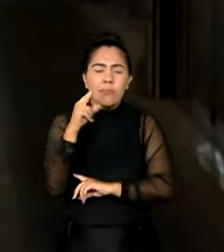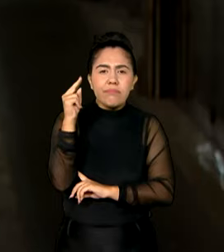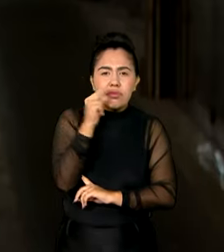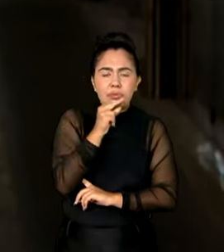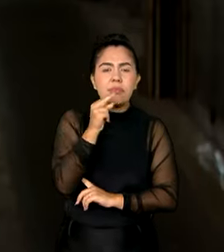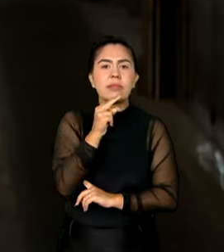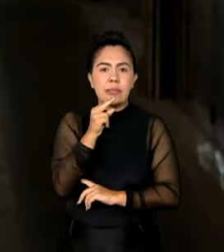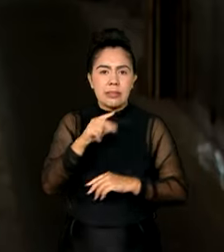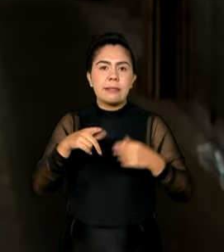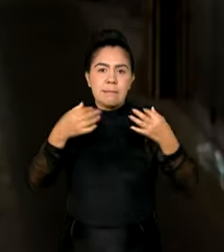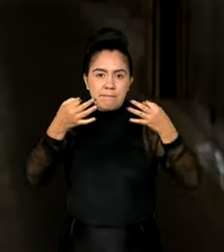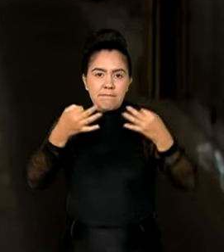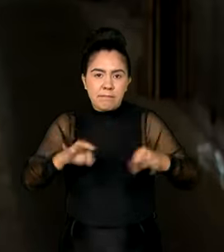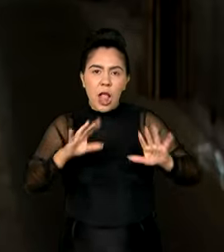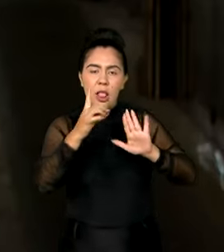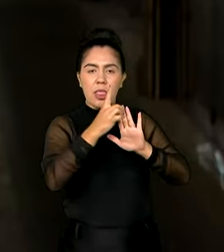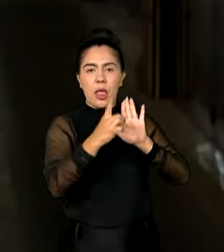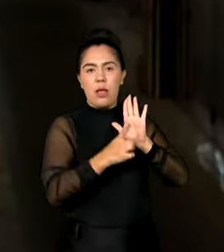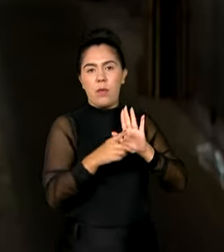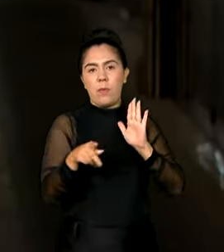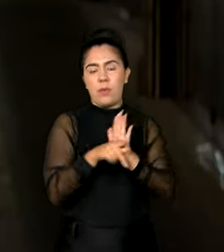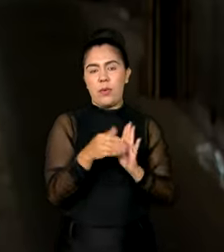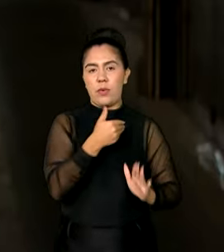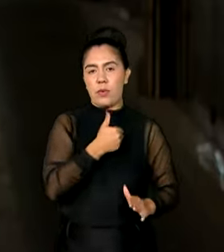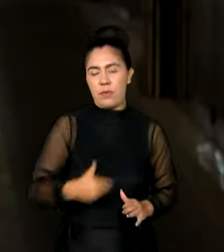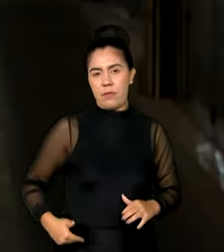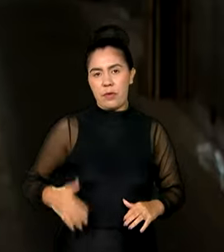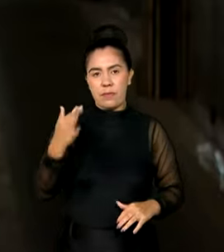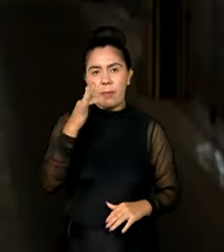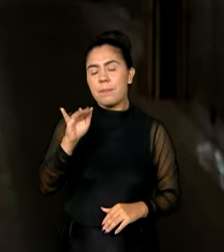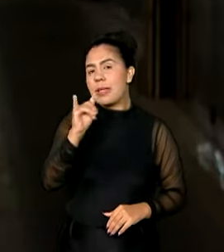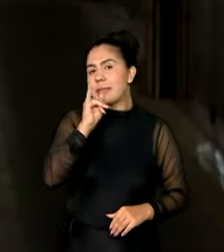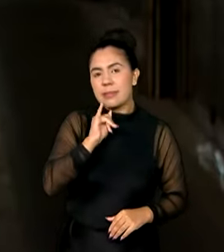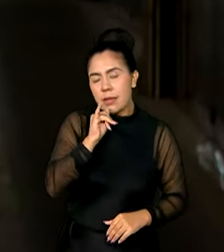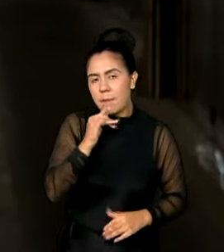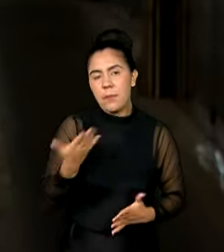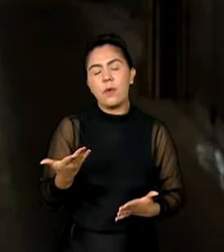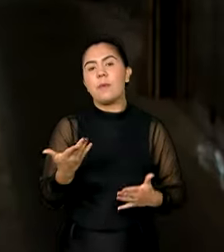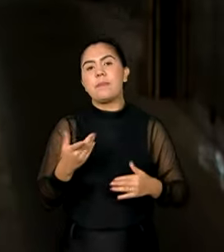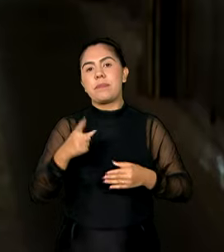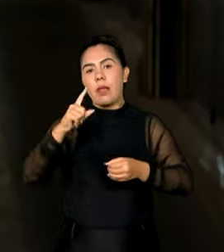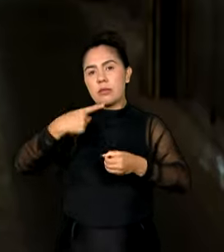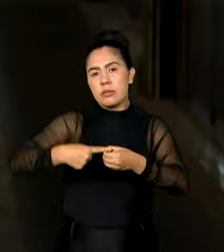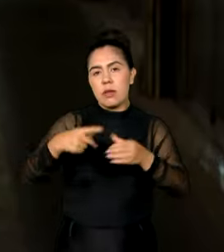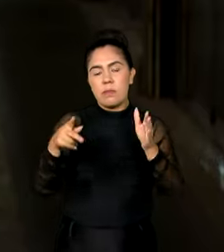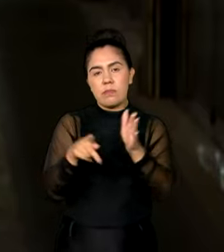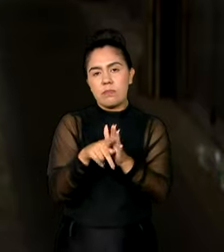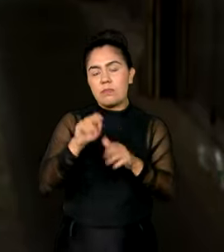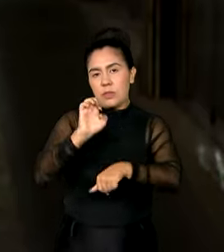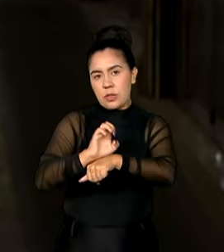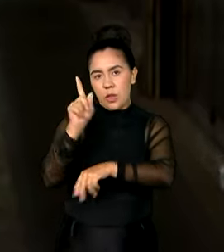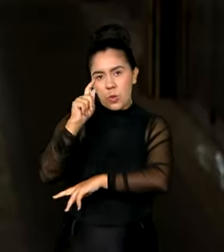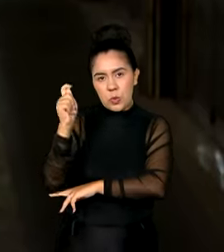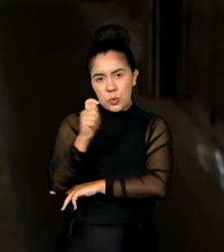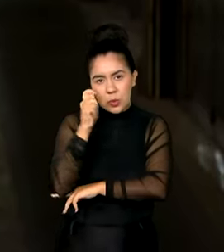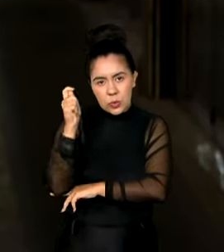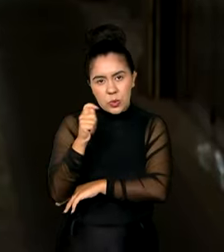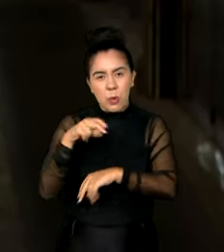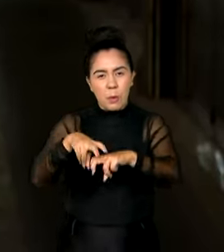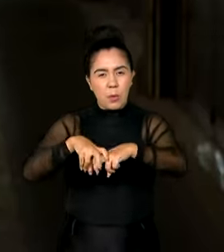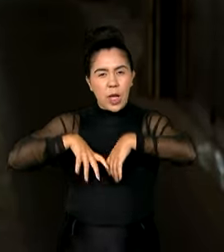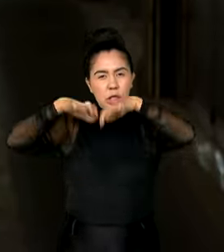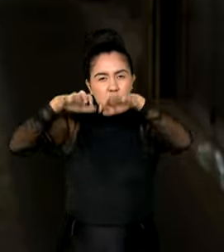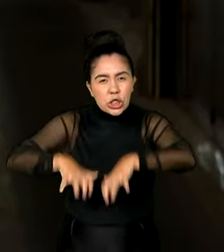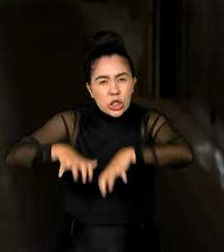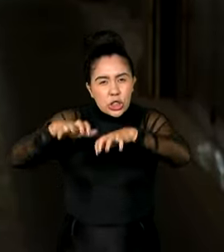decretada pelo governo federal. Como, por exemplo, os moradores do Rio Grande do Sul, por causa da chuva, e